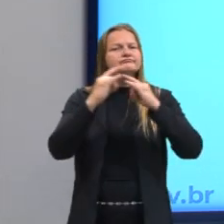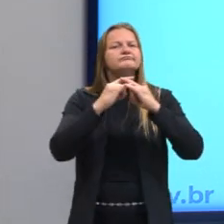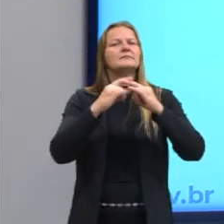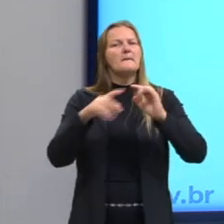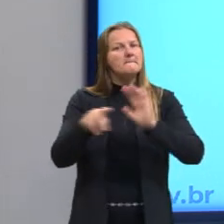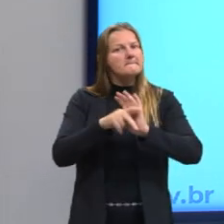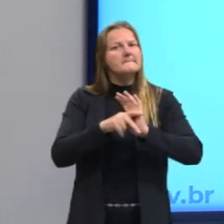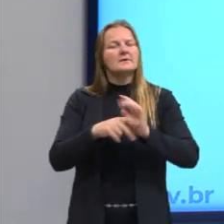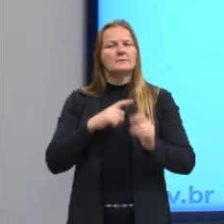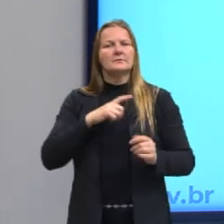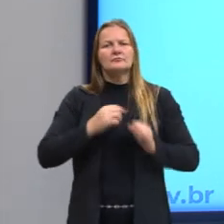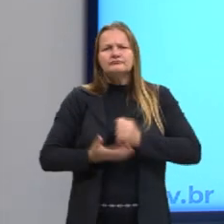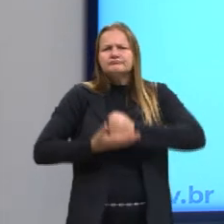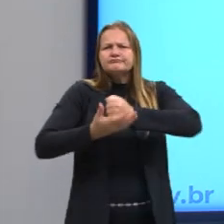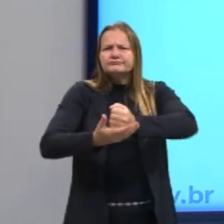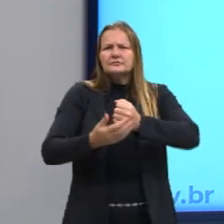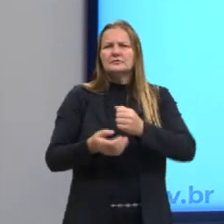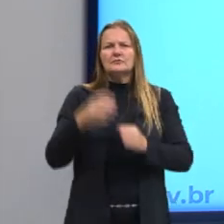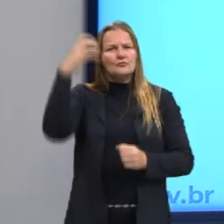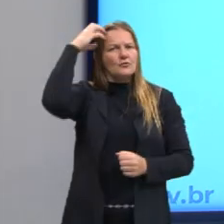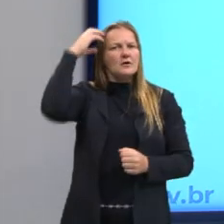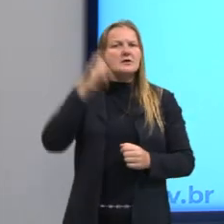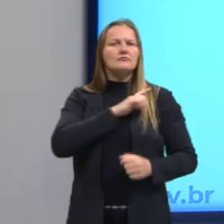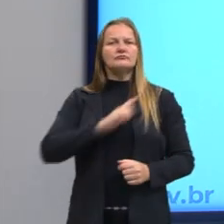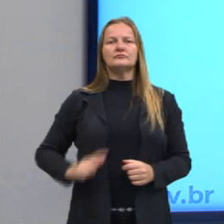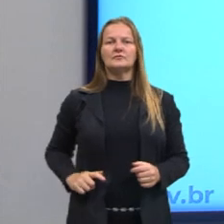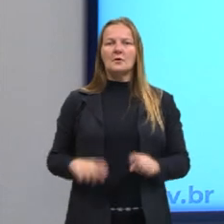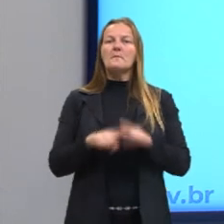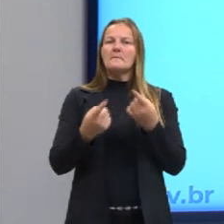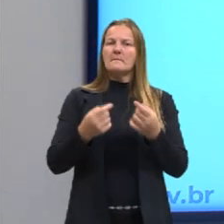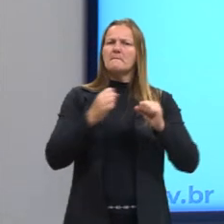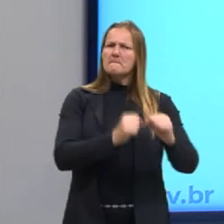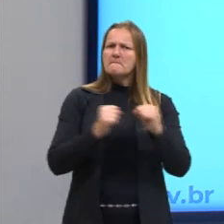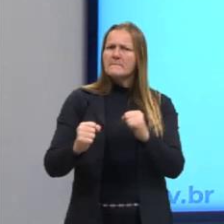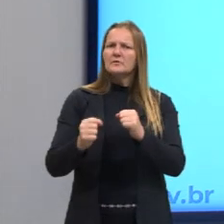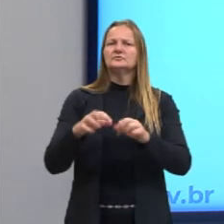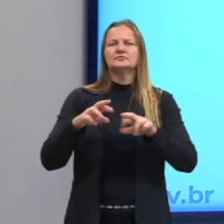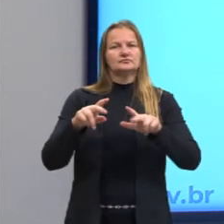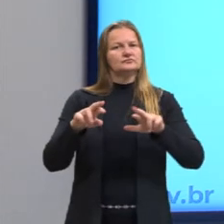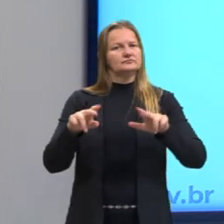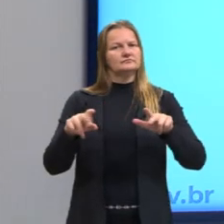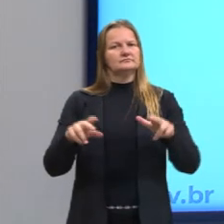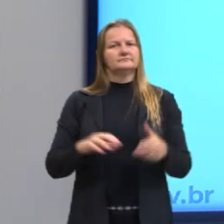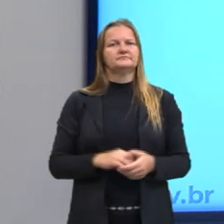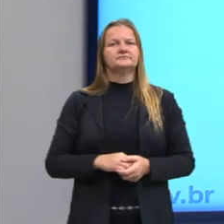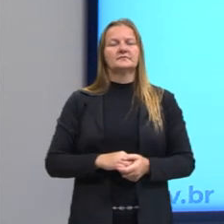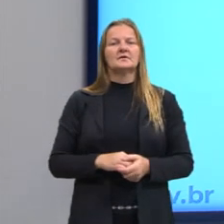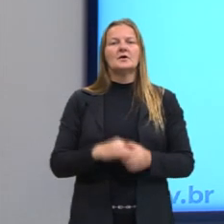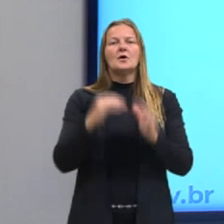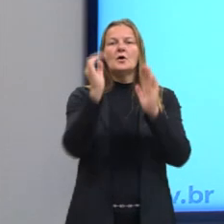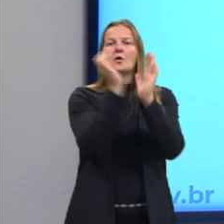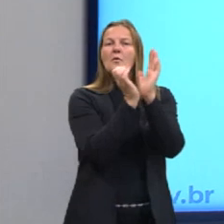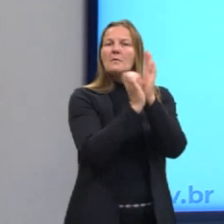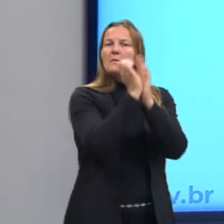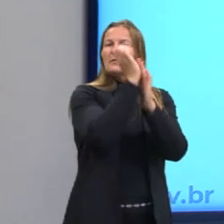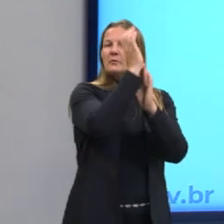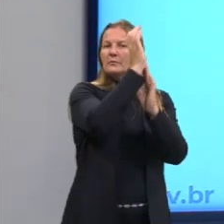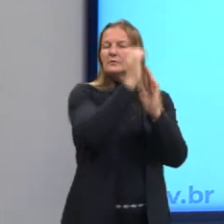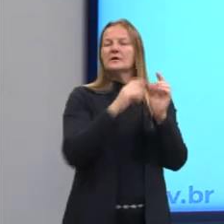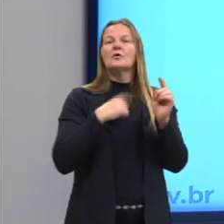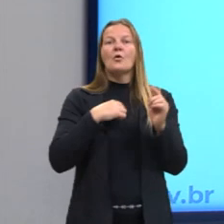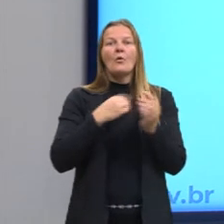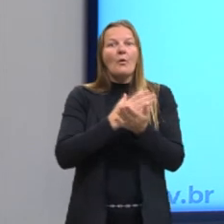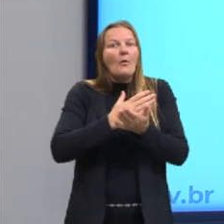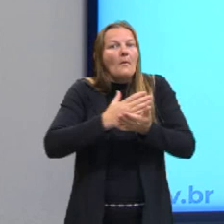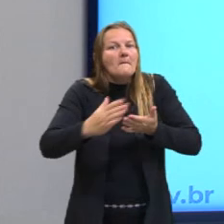que vão ajudar o rei a governar e a ter muitos poderes nesse período. E a burocracia começa aí a se